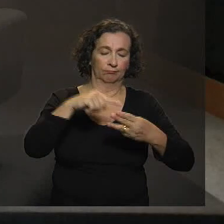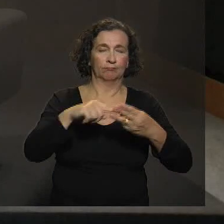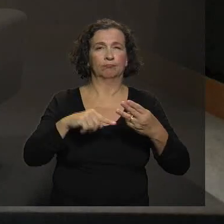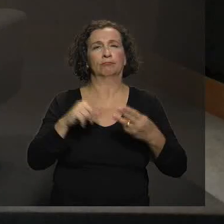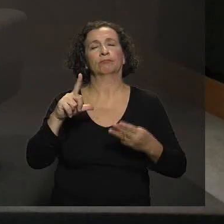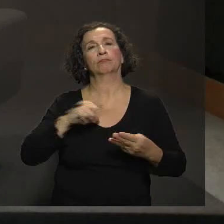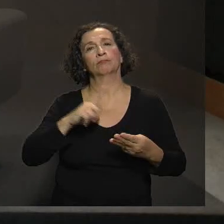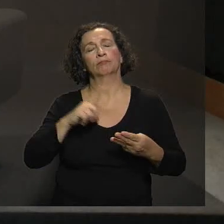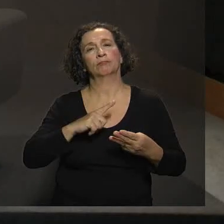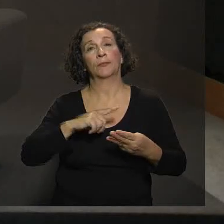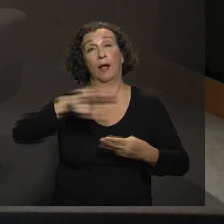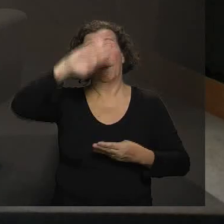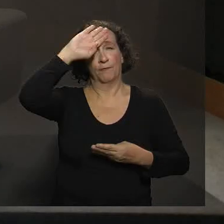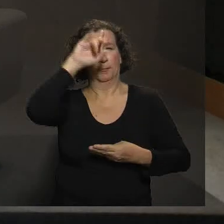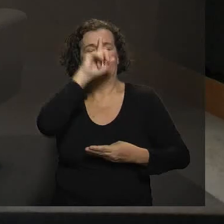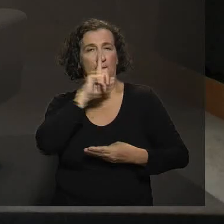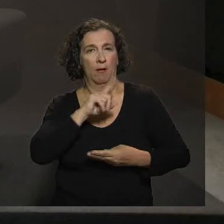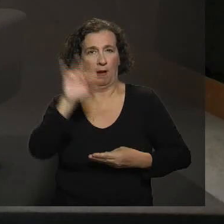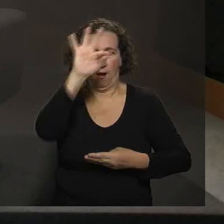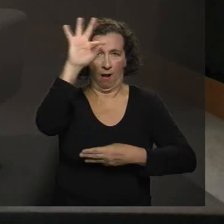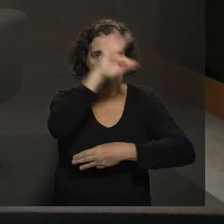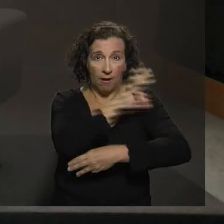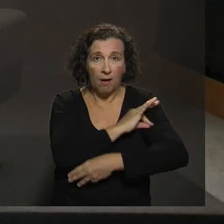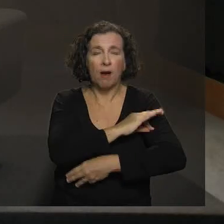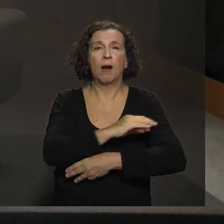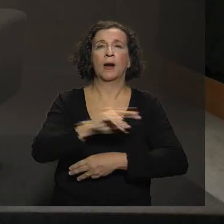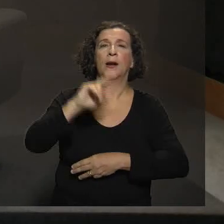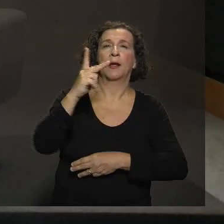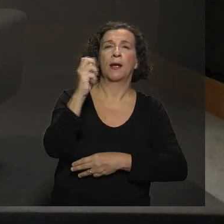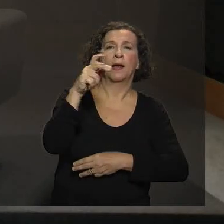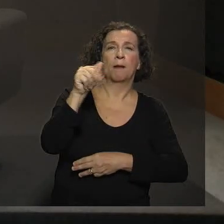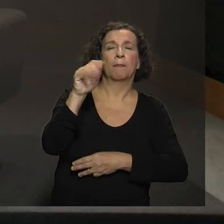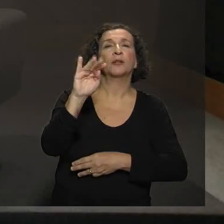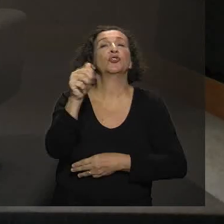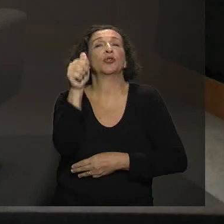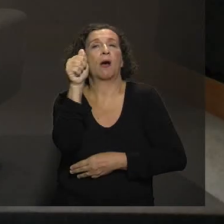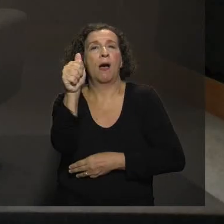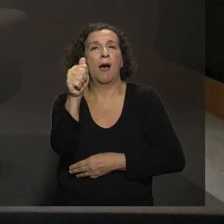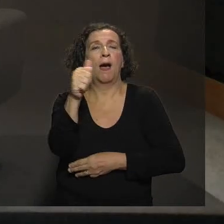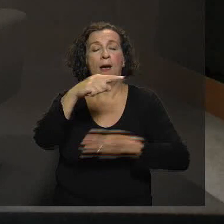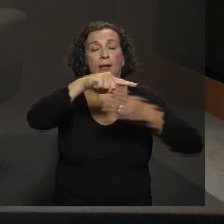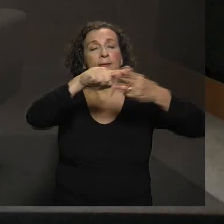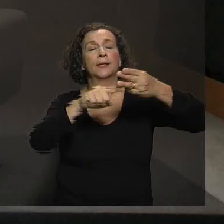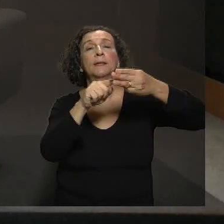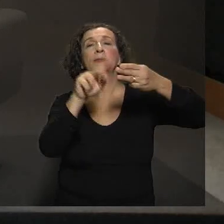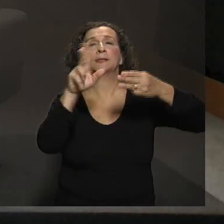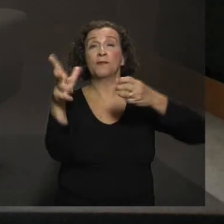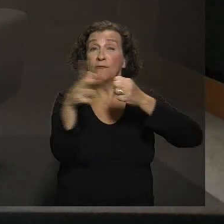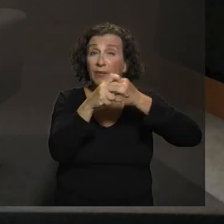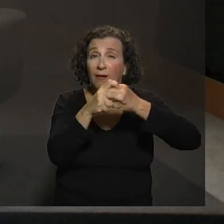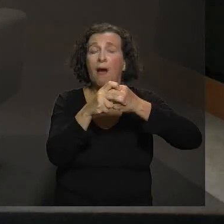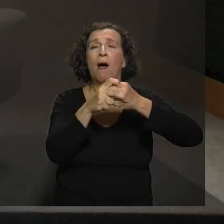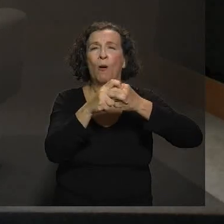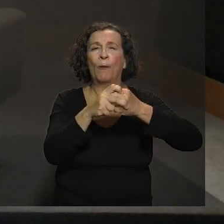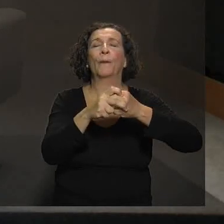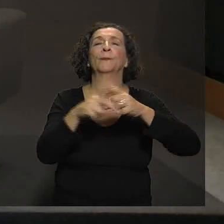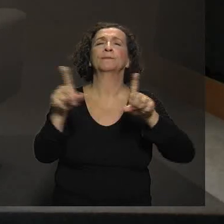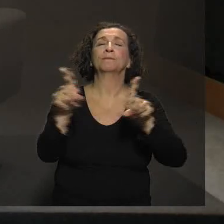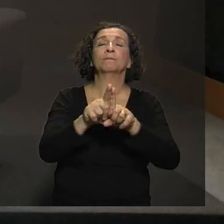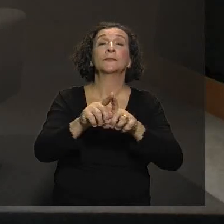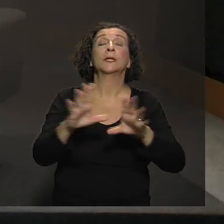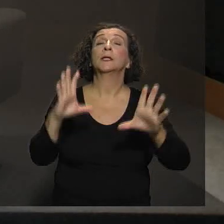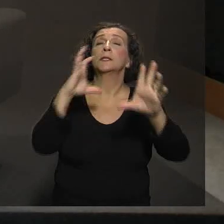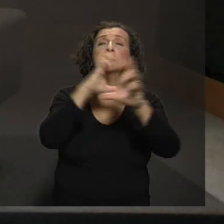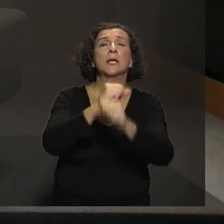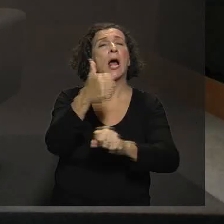depois vem febre amarela, hepatite A, triplice viral, varicela, tetraviral, né? Varicela, otana, tetraviral. São